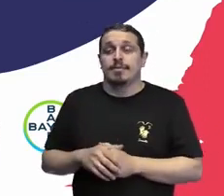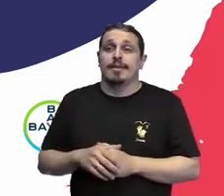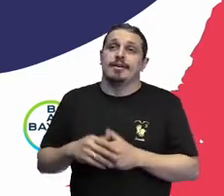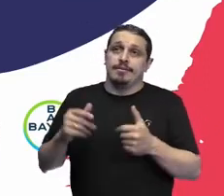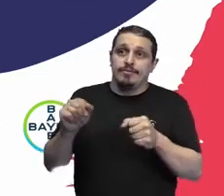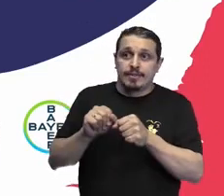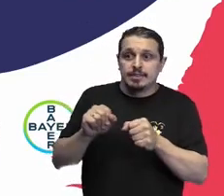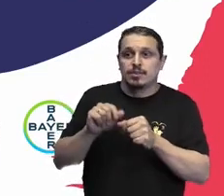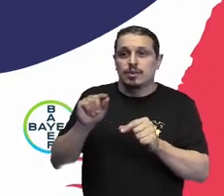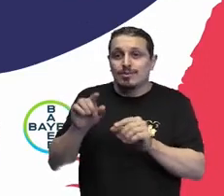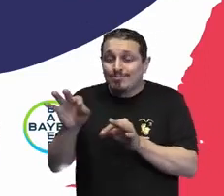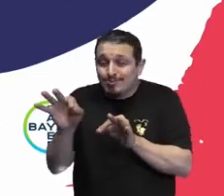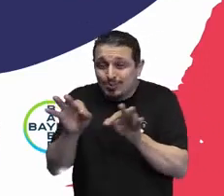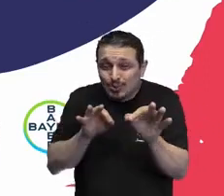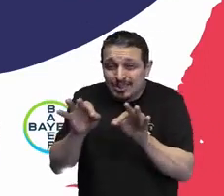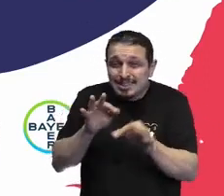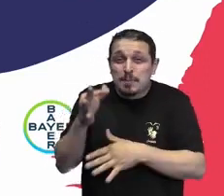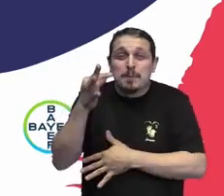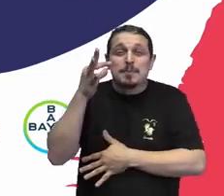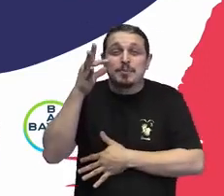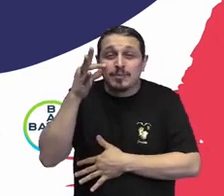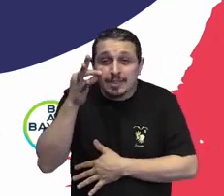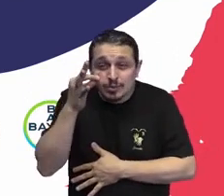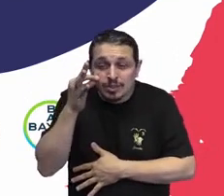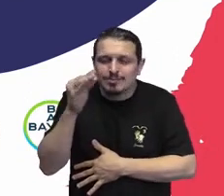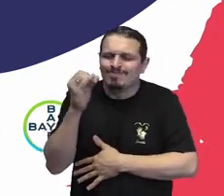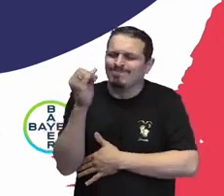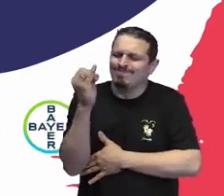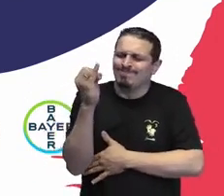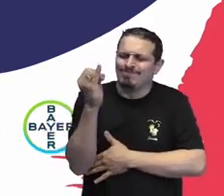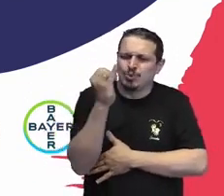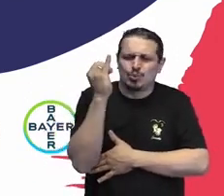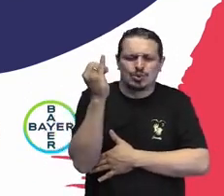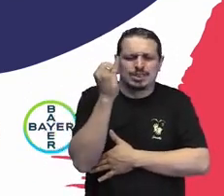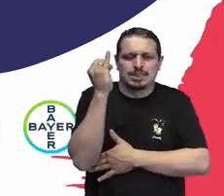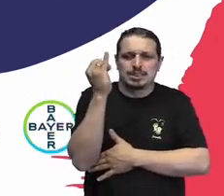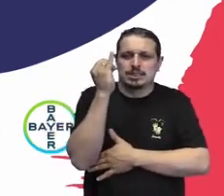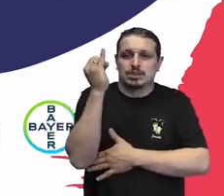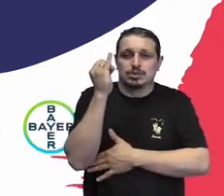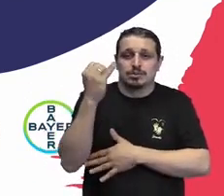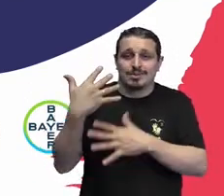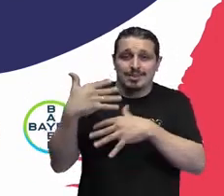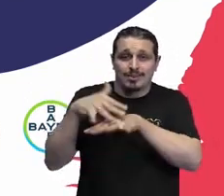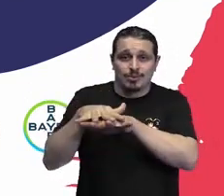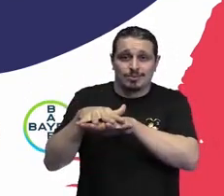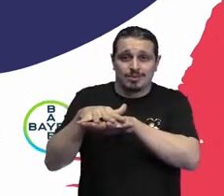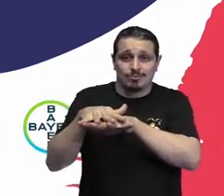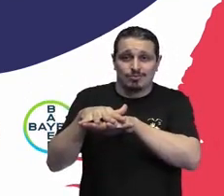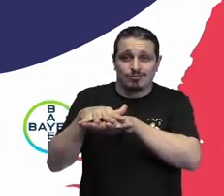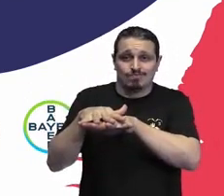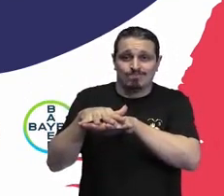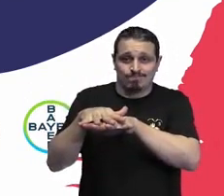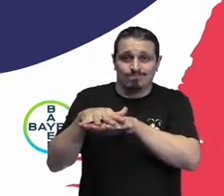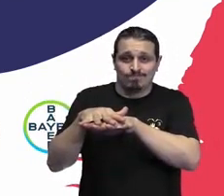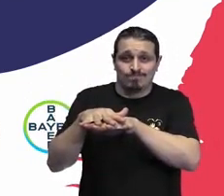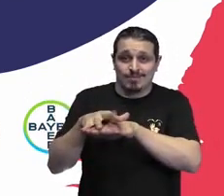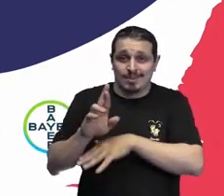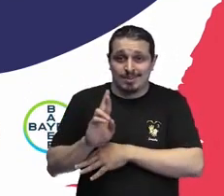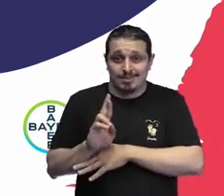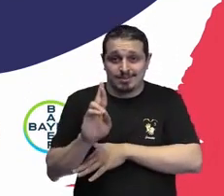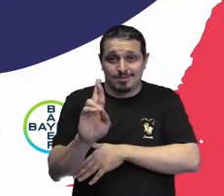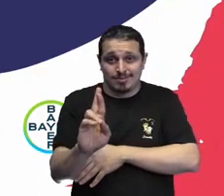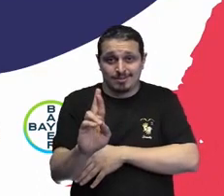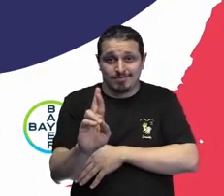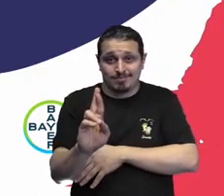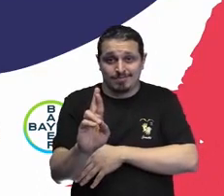e a presença daquela pessoa ajuda a desenvolver a minha cultura inclusiva também a partir da representatividade, a partir das